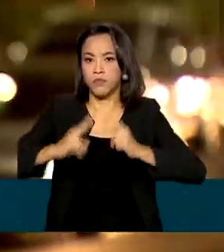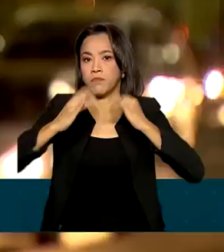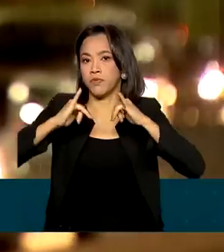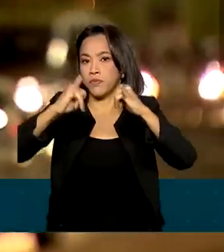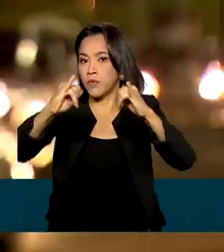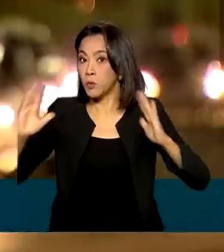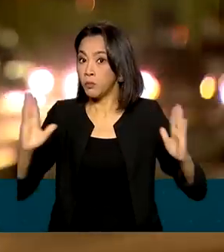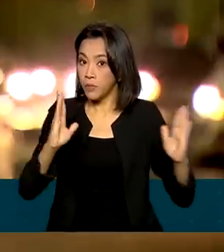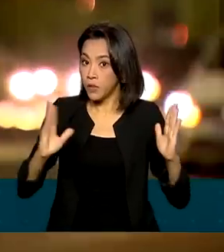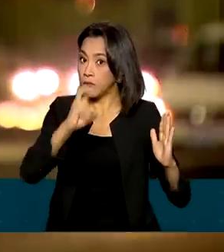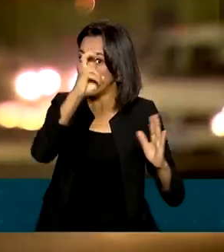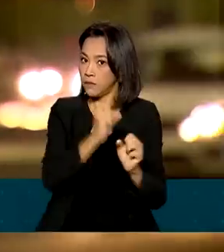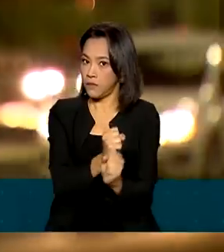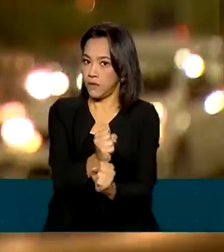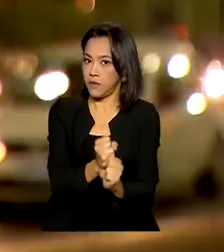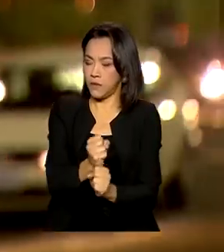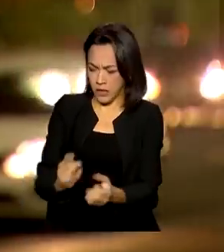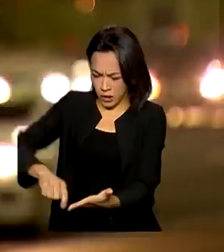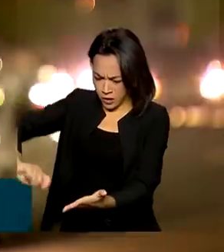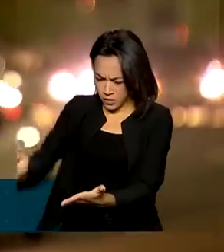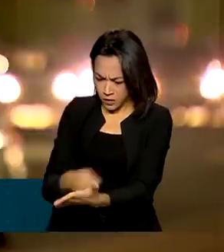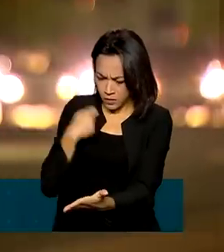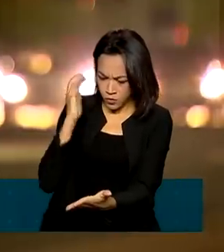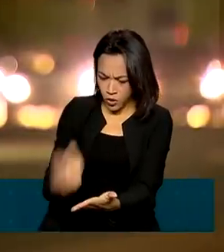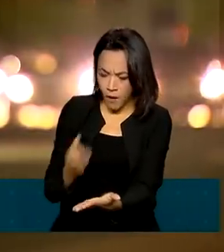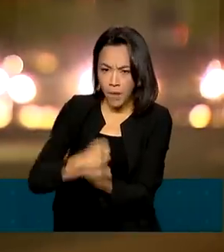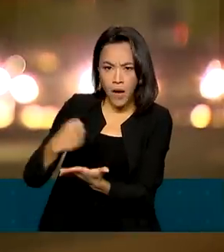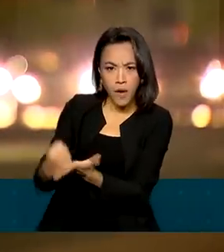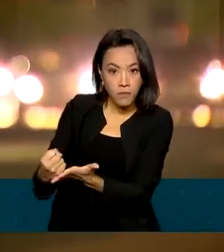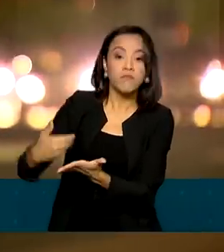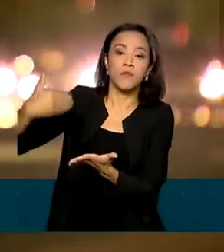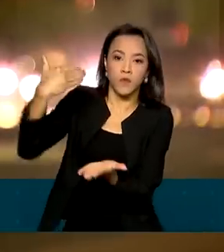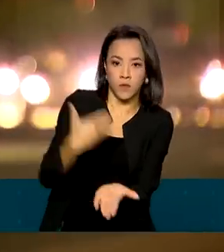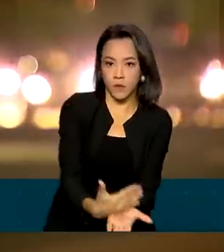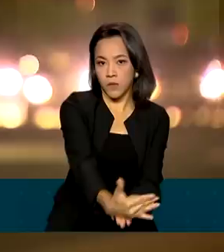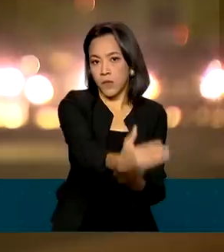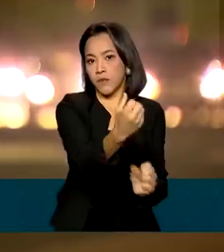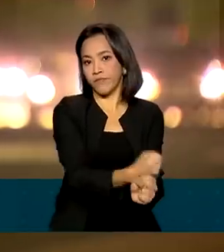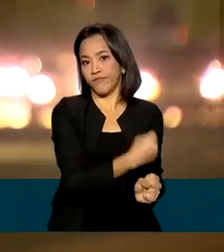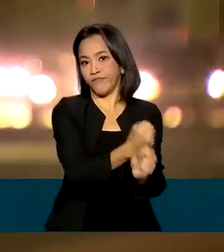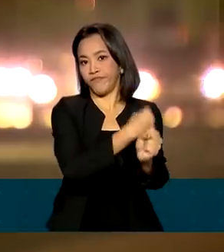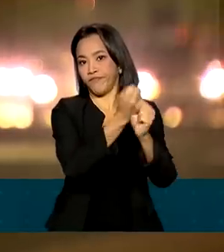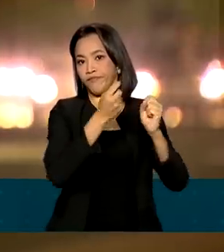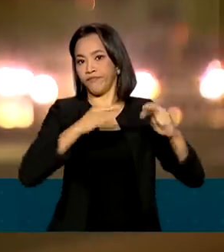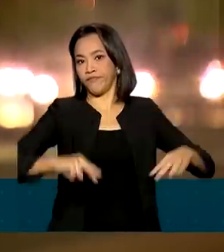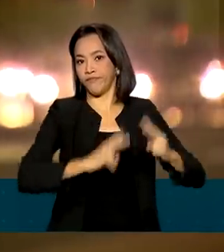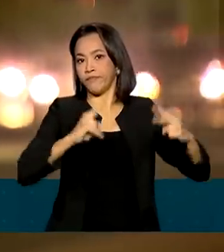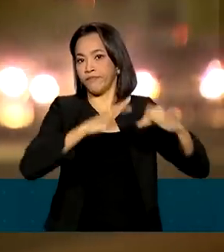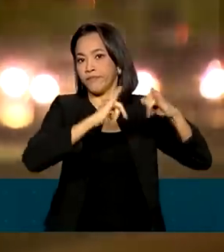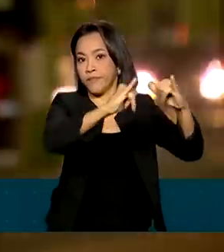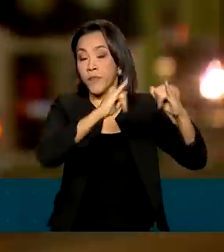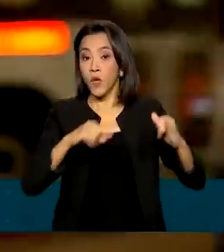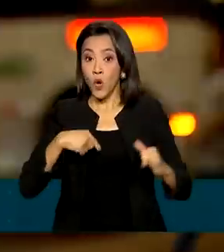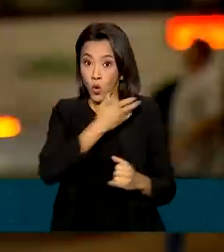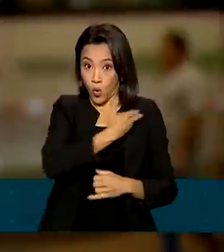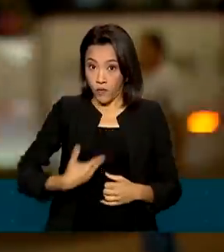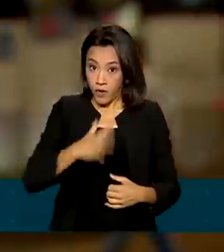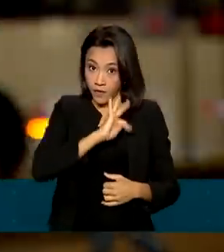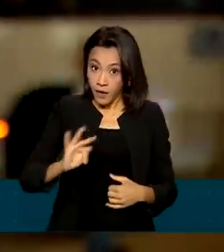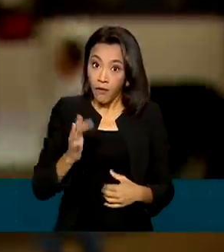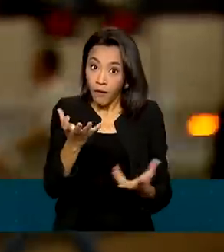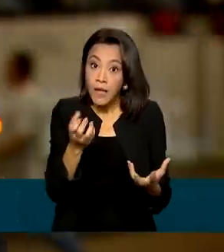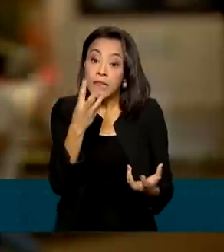de até 5 anos, a partir da assinatura dos contratos. A expectativa do governo federal é que sejam gerados 30 mil empregos